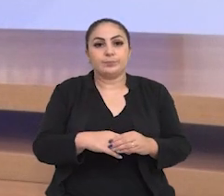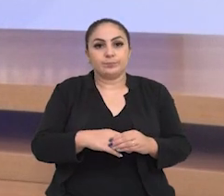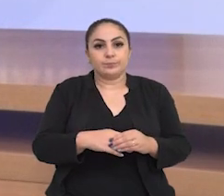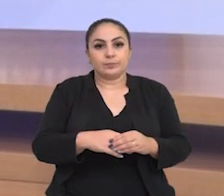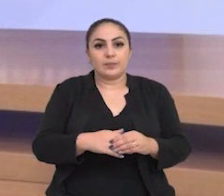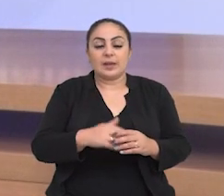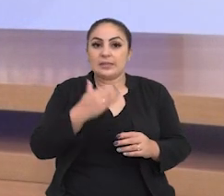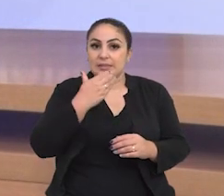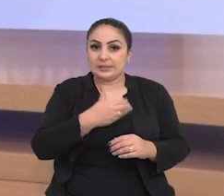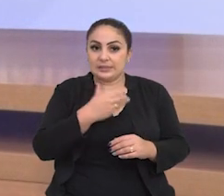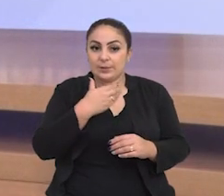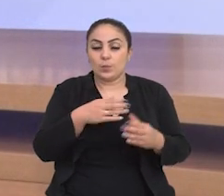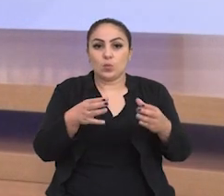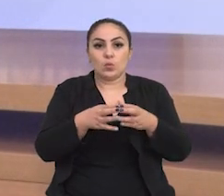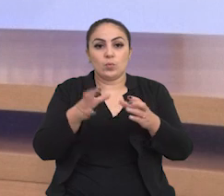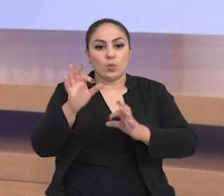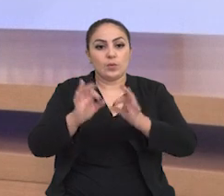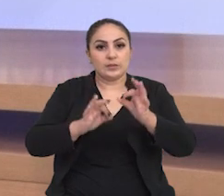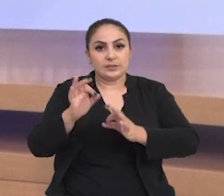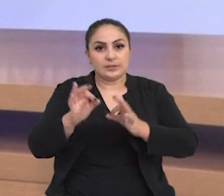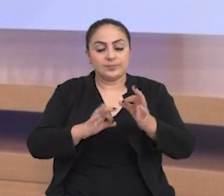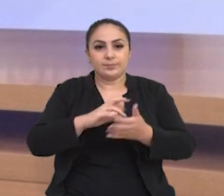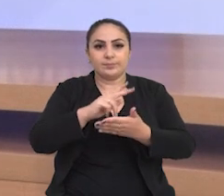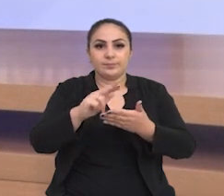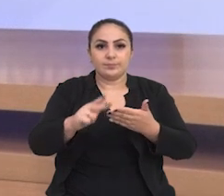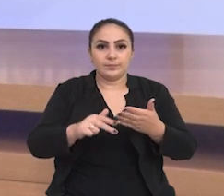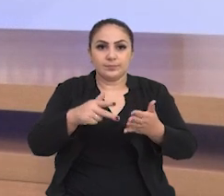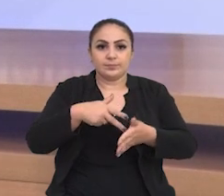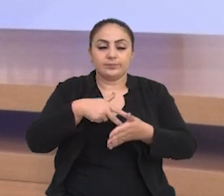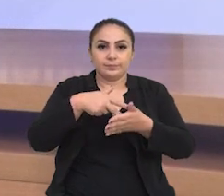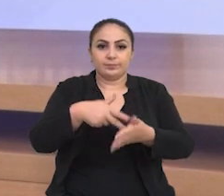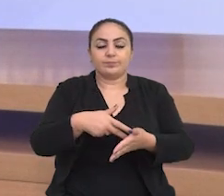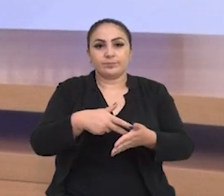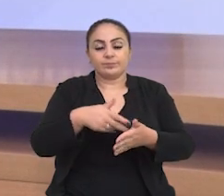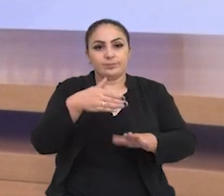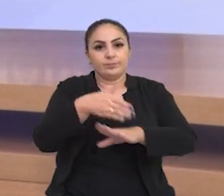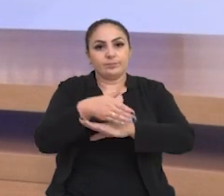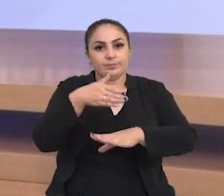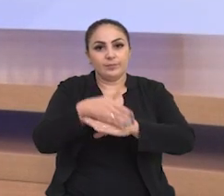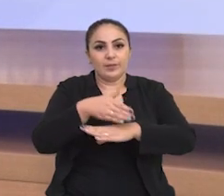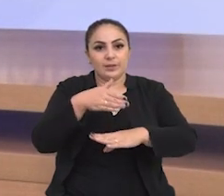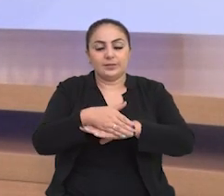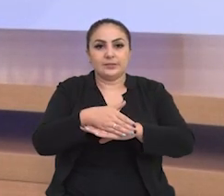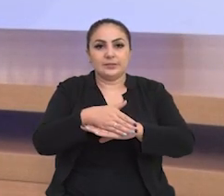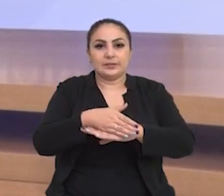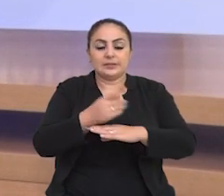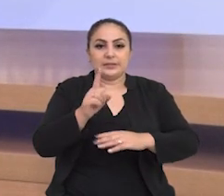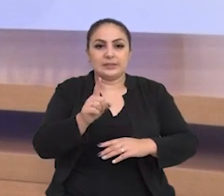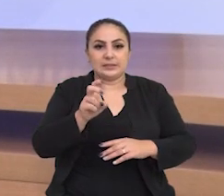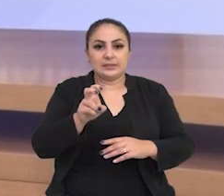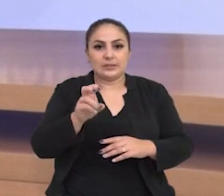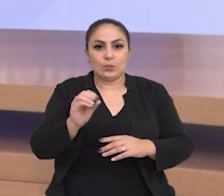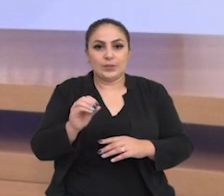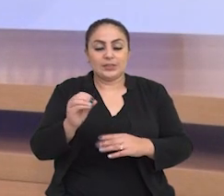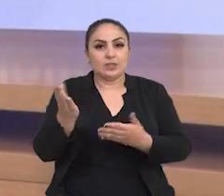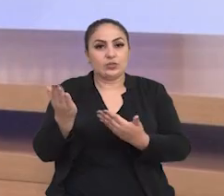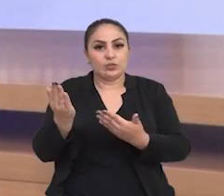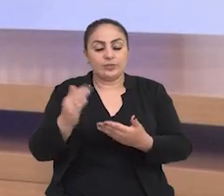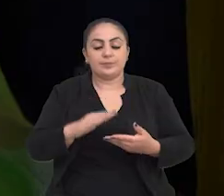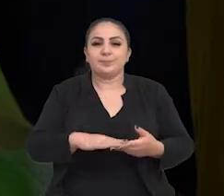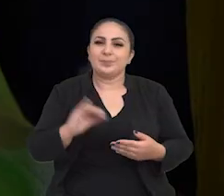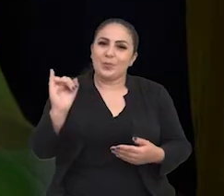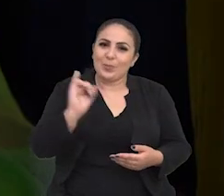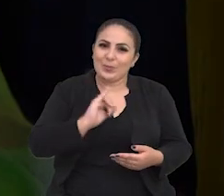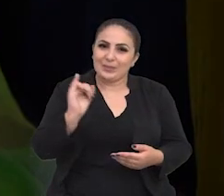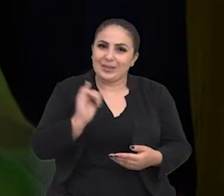Para dezembro, o grupo está organizando uma série de espetáculos com a participação de 150 jovens.